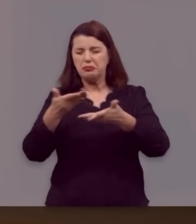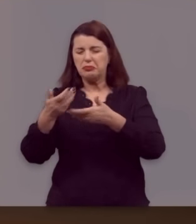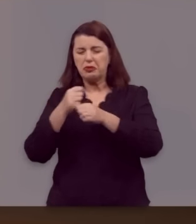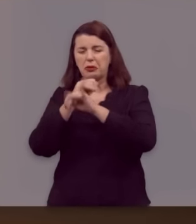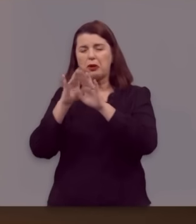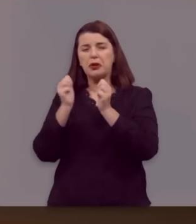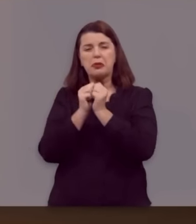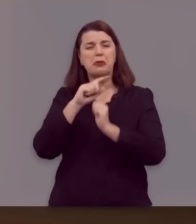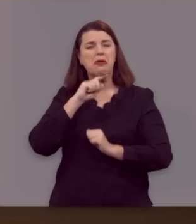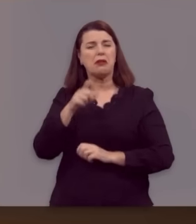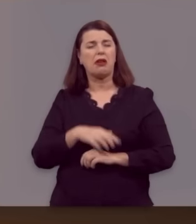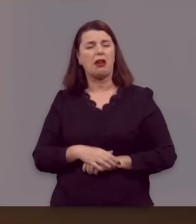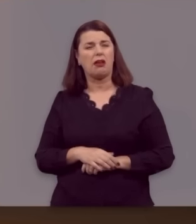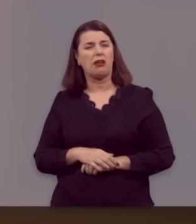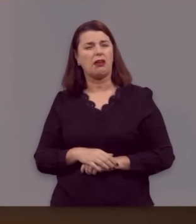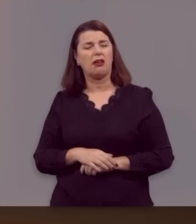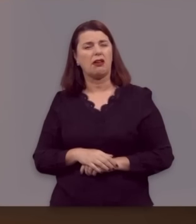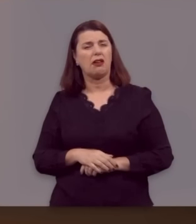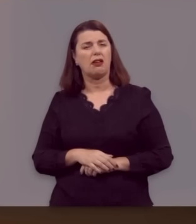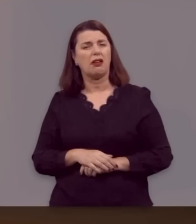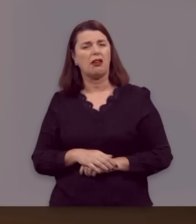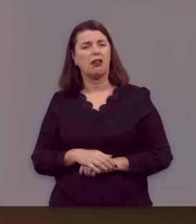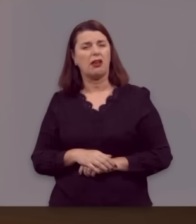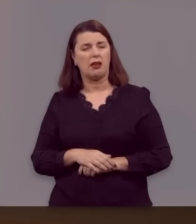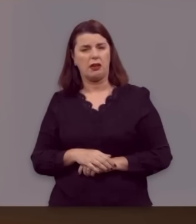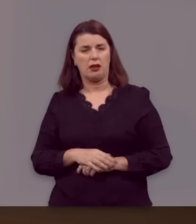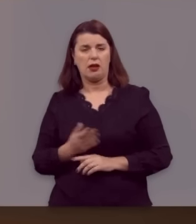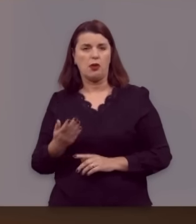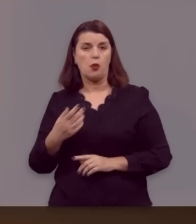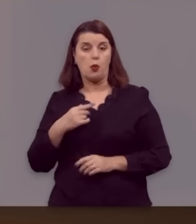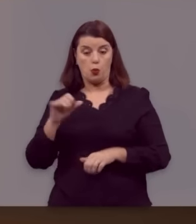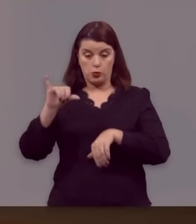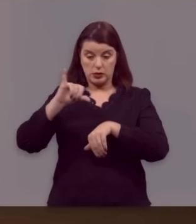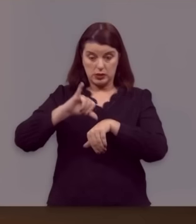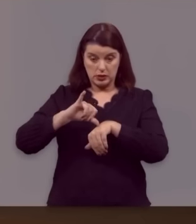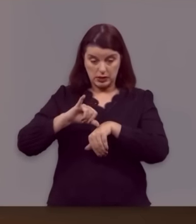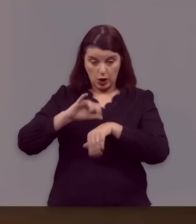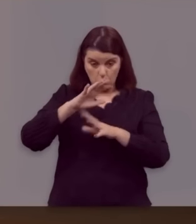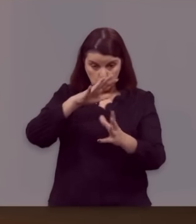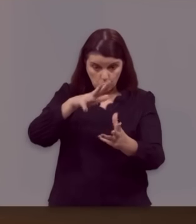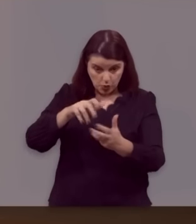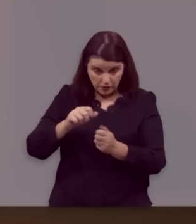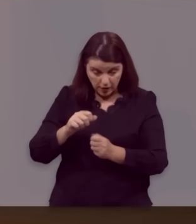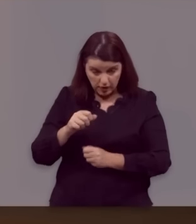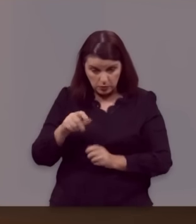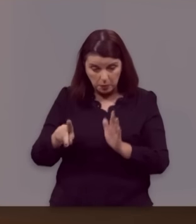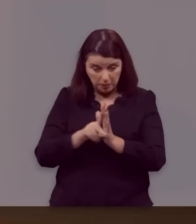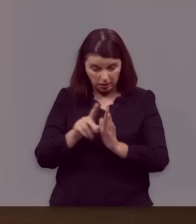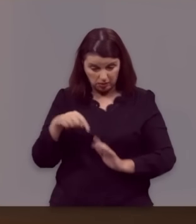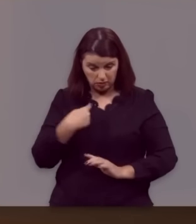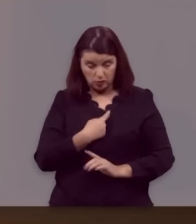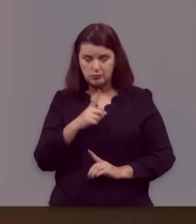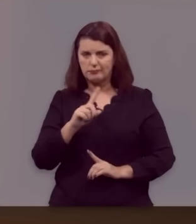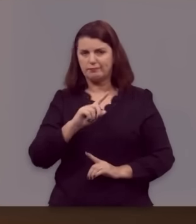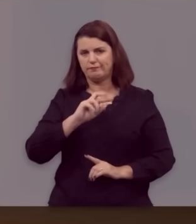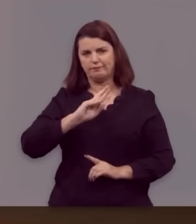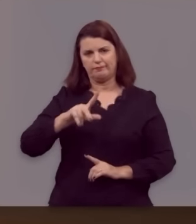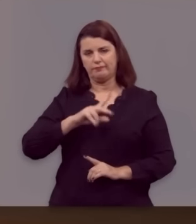O centro do universo não é você, não sou eu, não somos nós. É Deus.